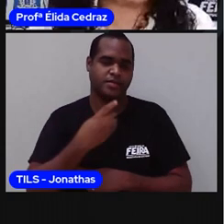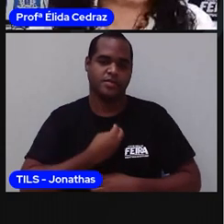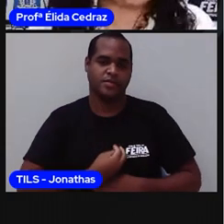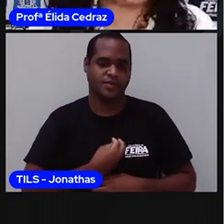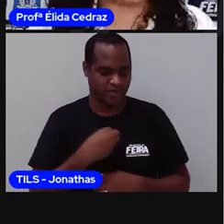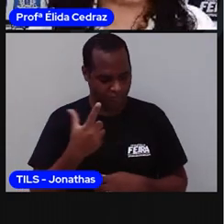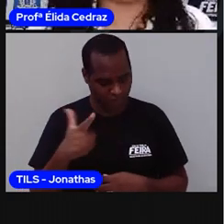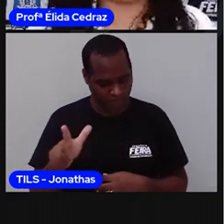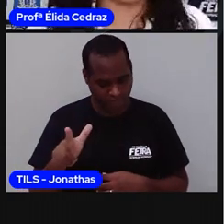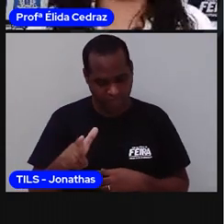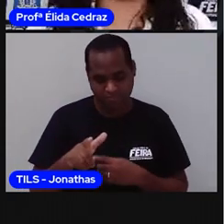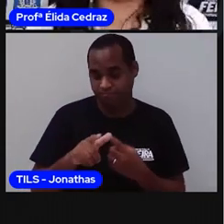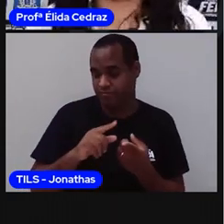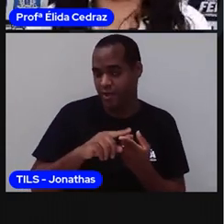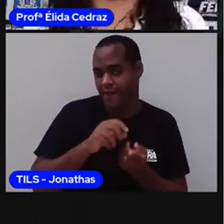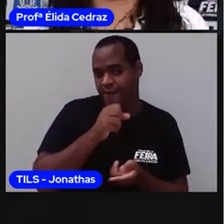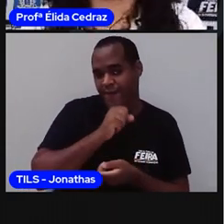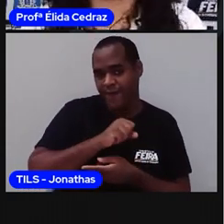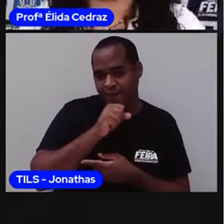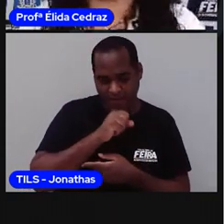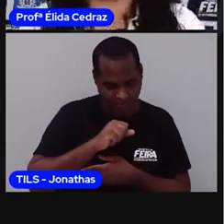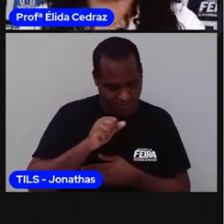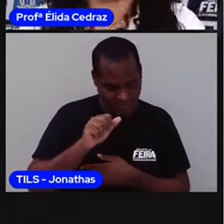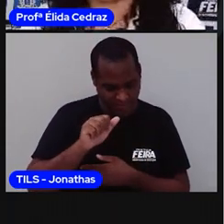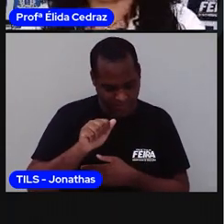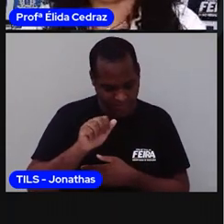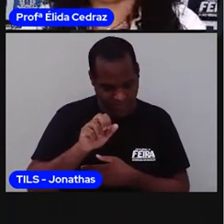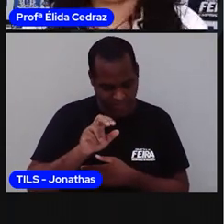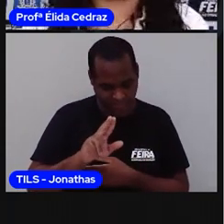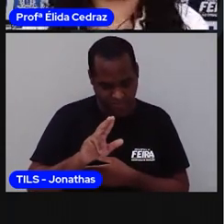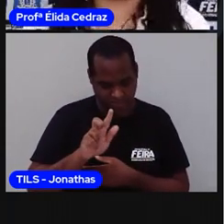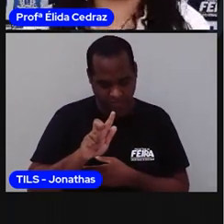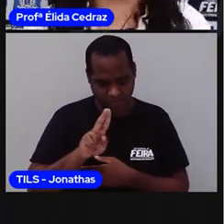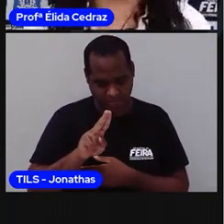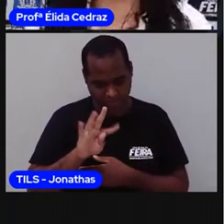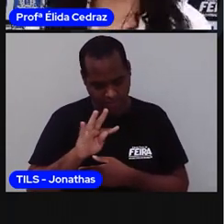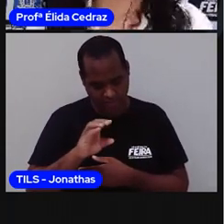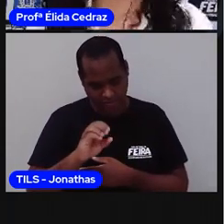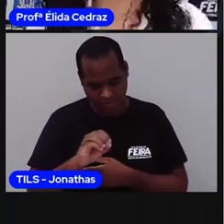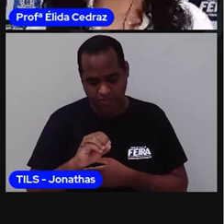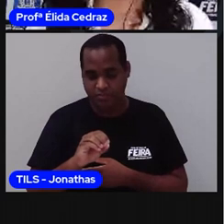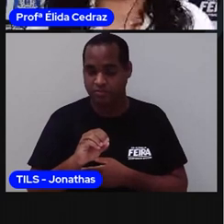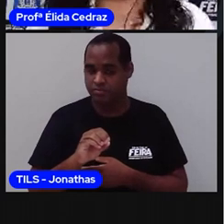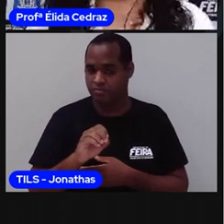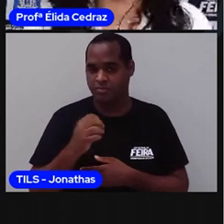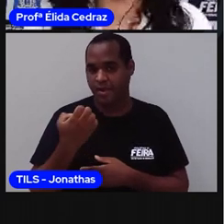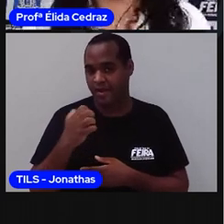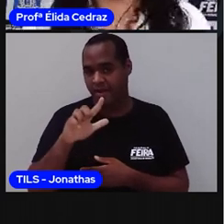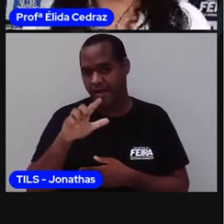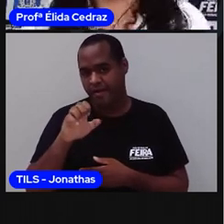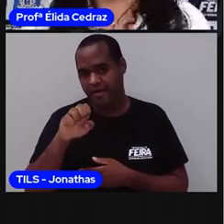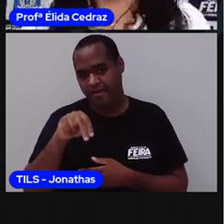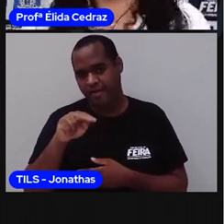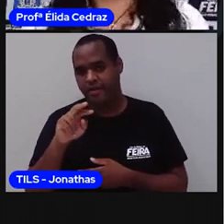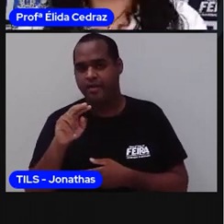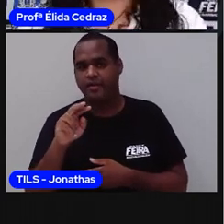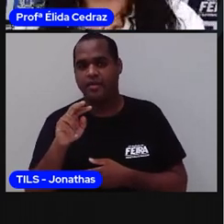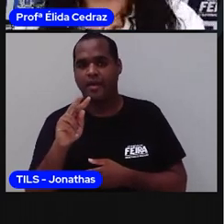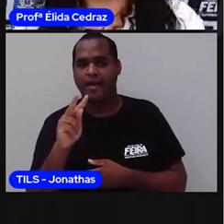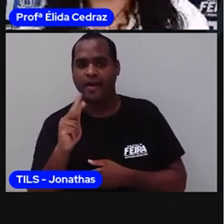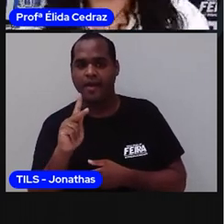maternos. Augusto Conceição de Araújo, Helena Oliveira de Araújo.